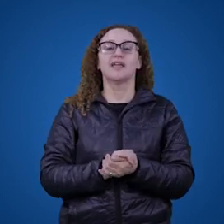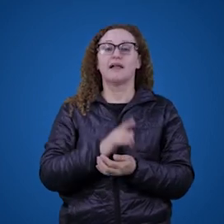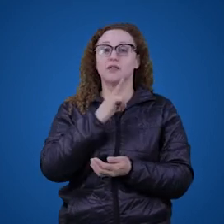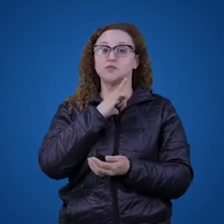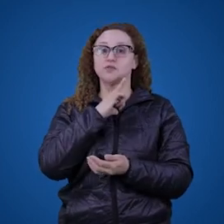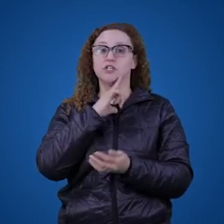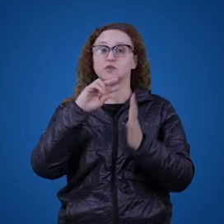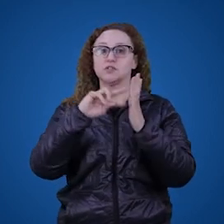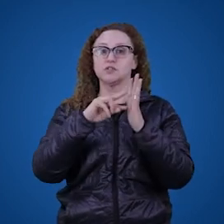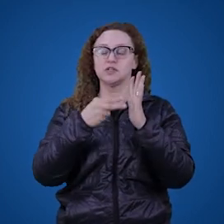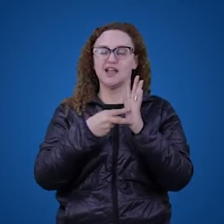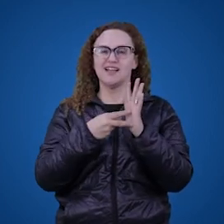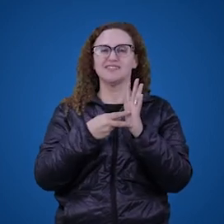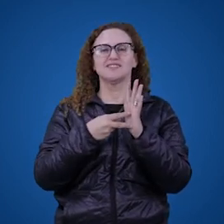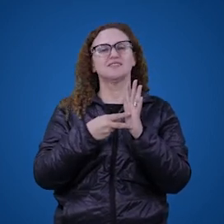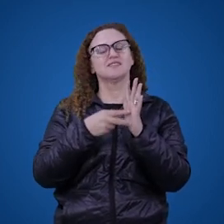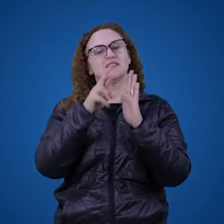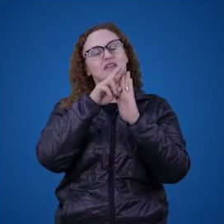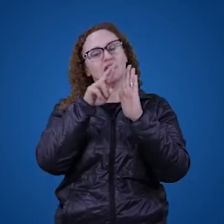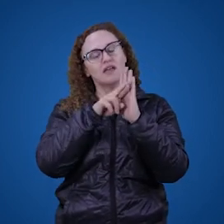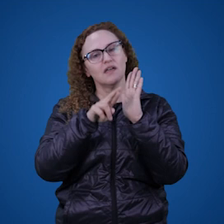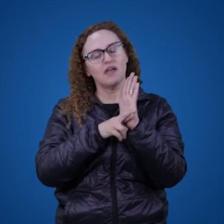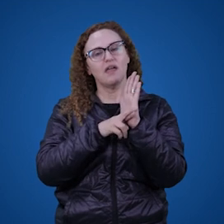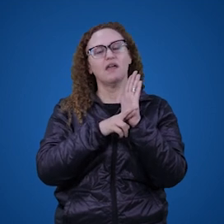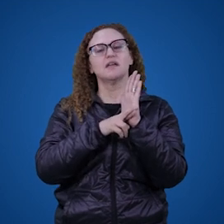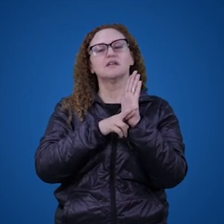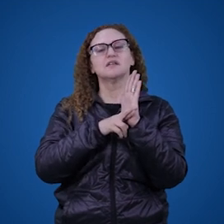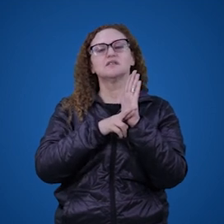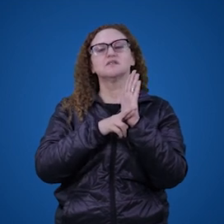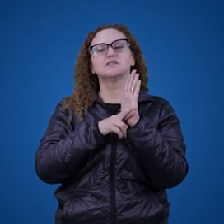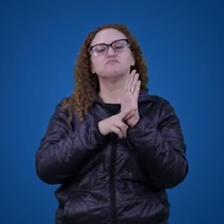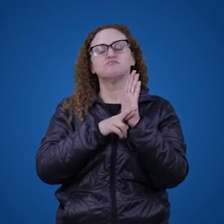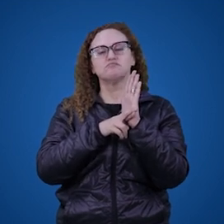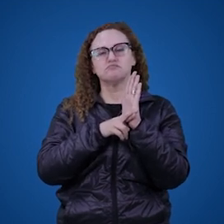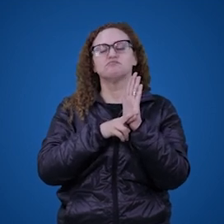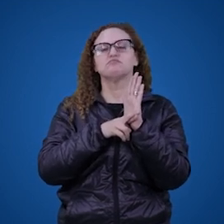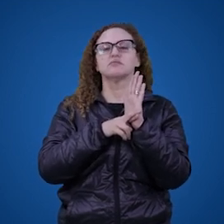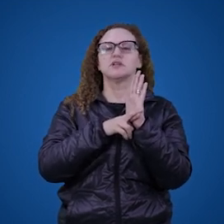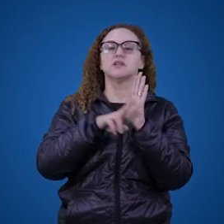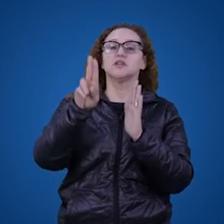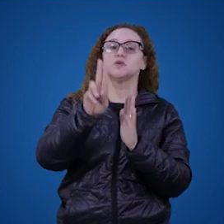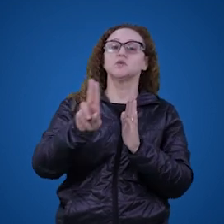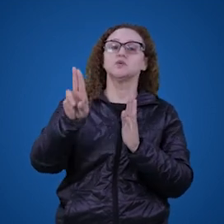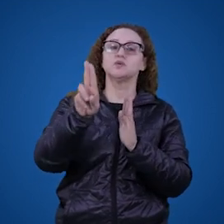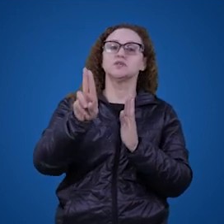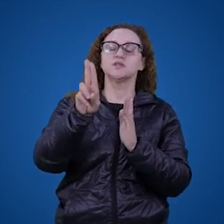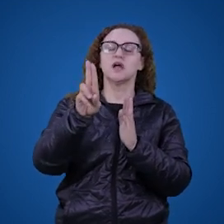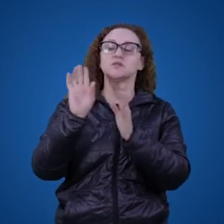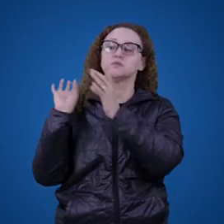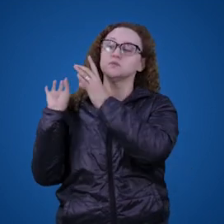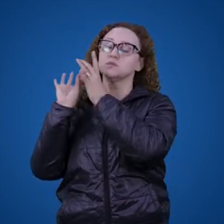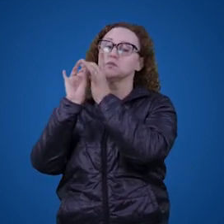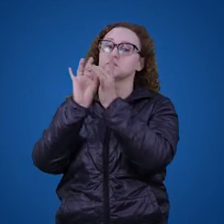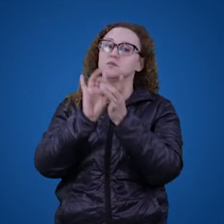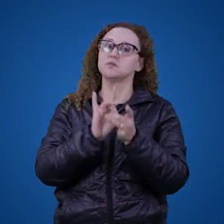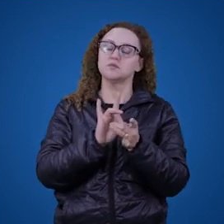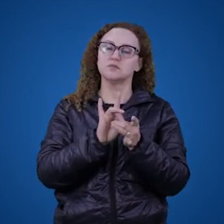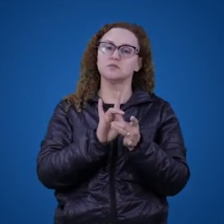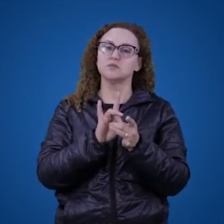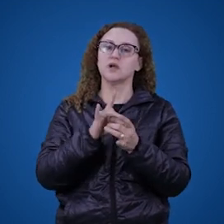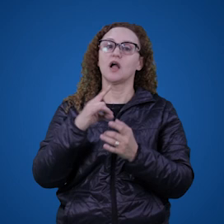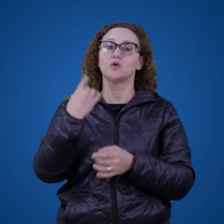adquirem significado porque elas são regidas por regras convencionais, elas são usadas apropriadamente em contextos